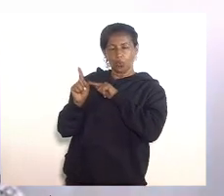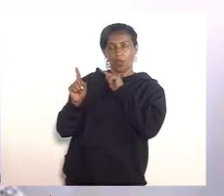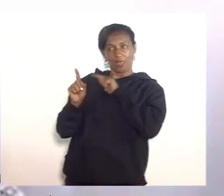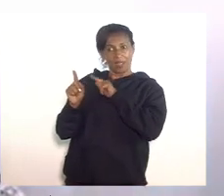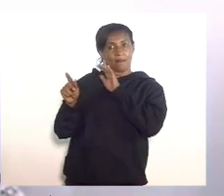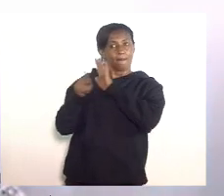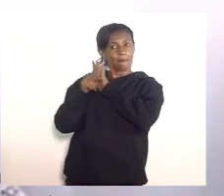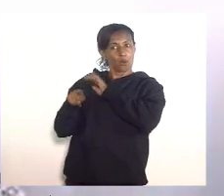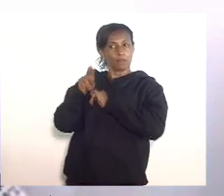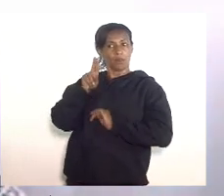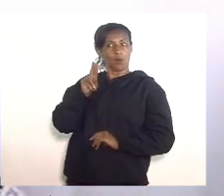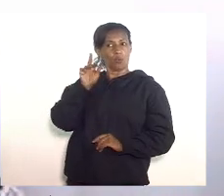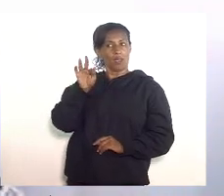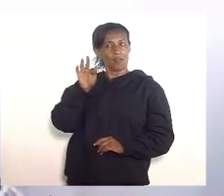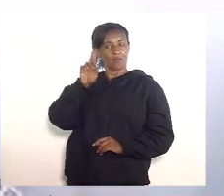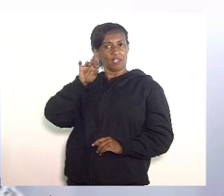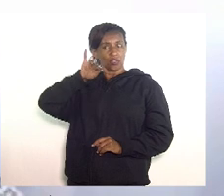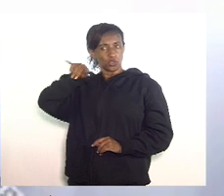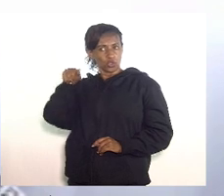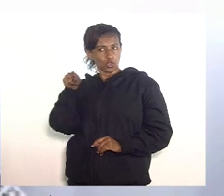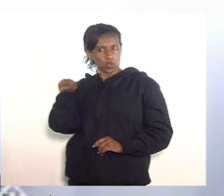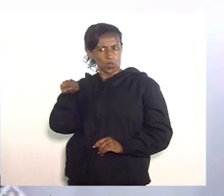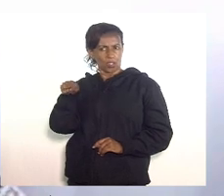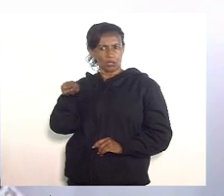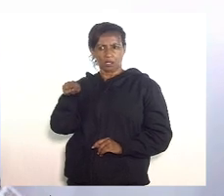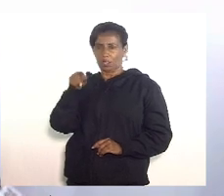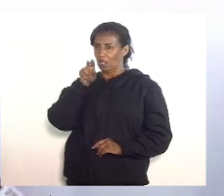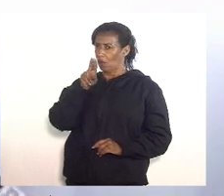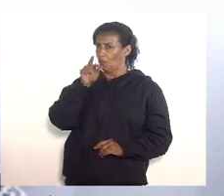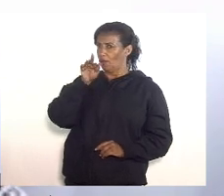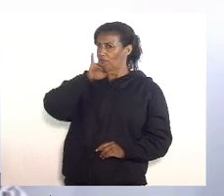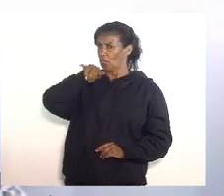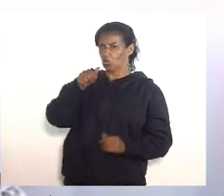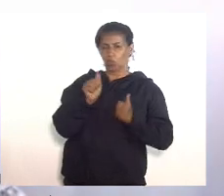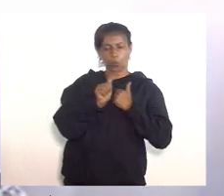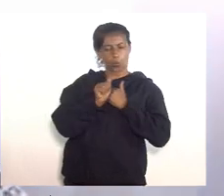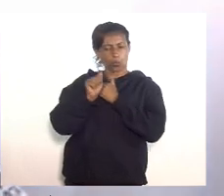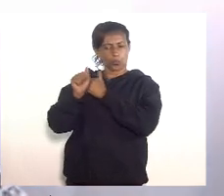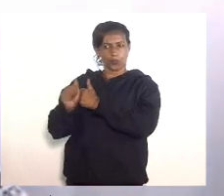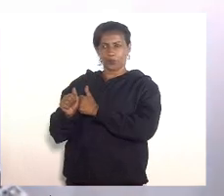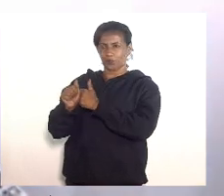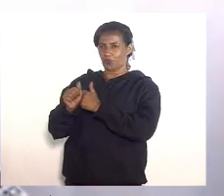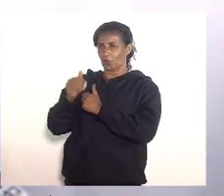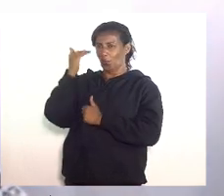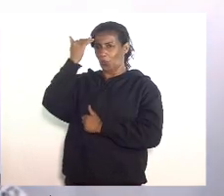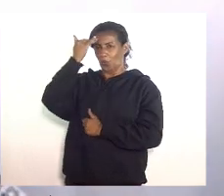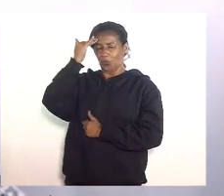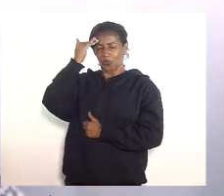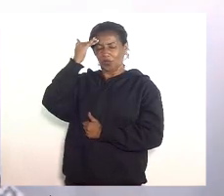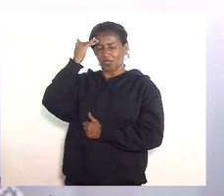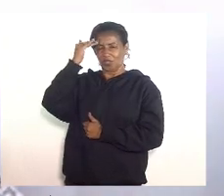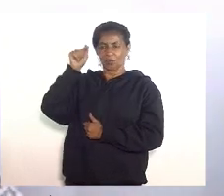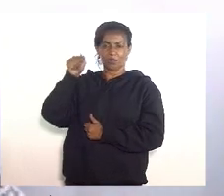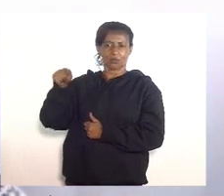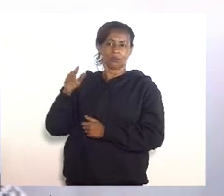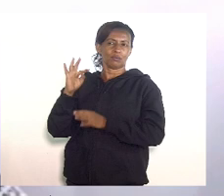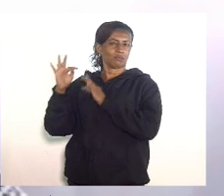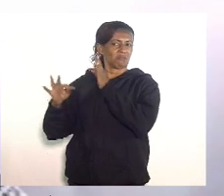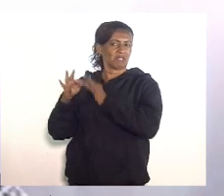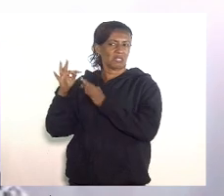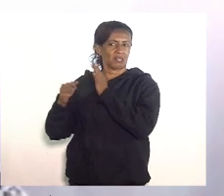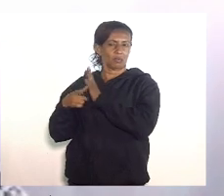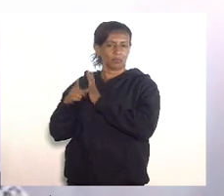UFRJ a UFRJ não acompanha o seu entendimento no que se refere o tratamento